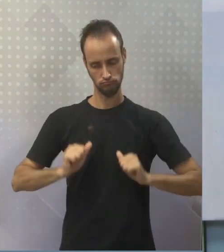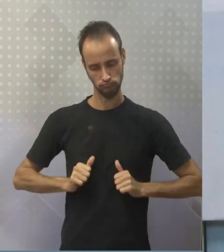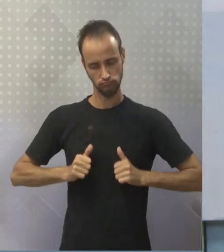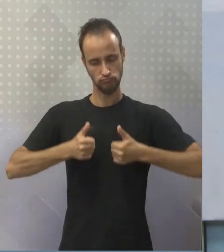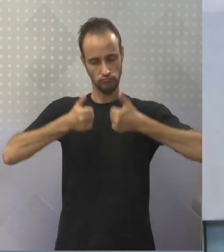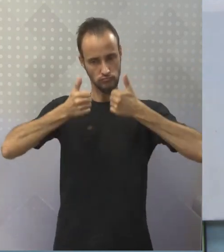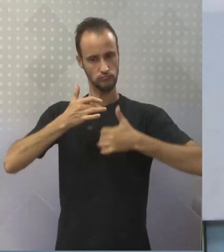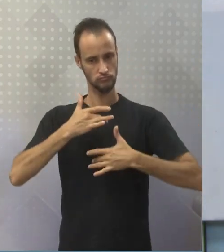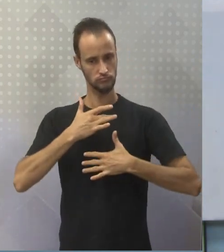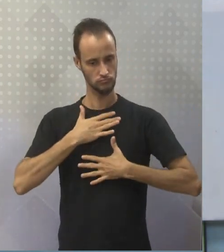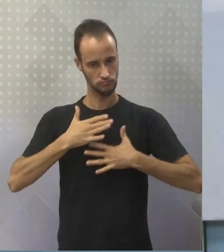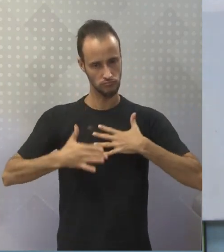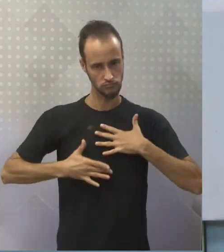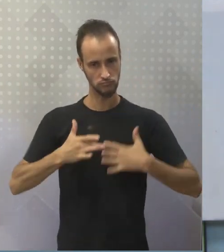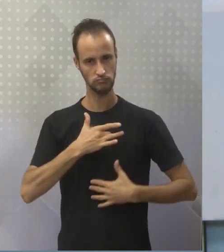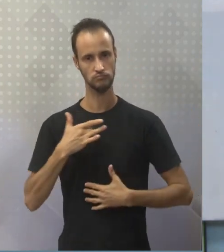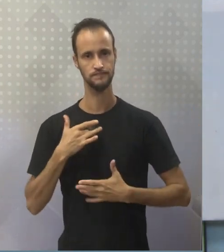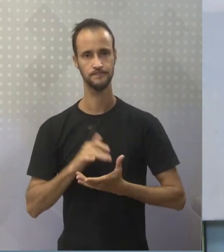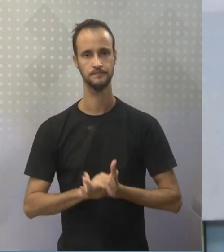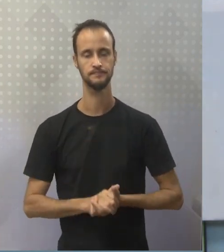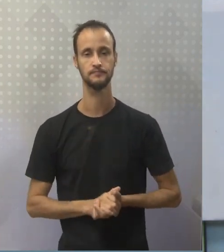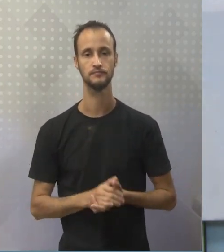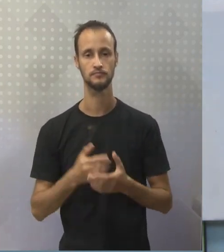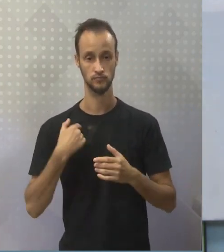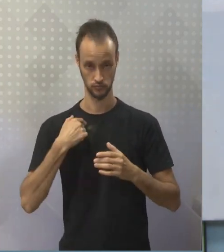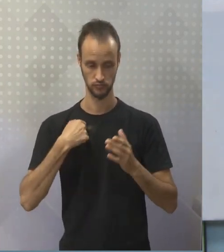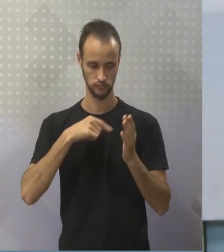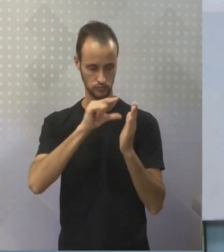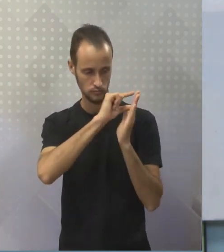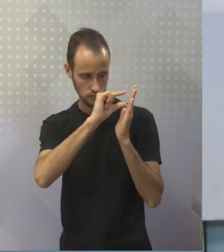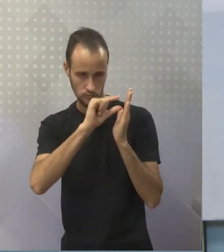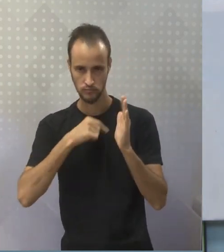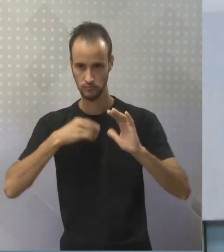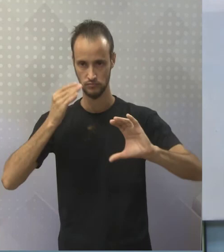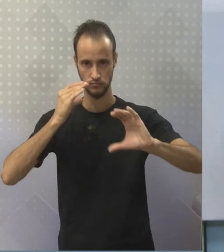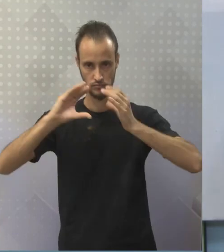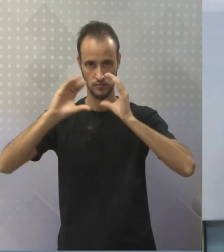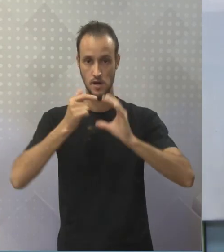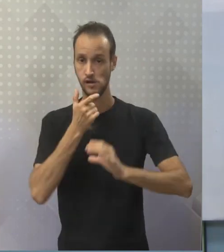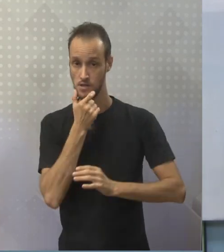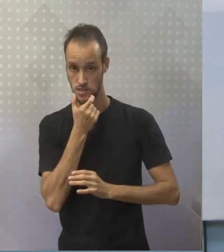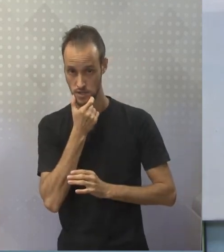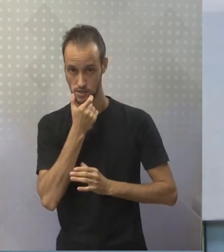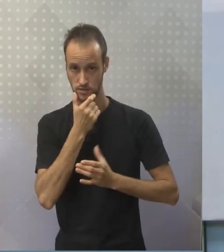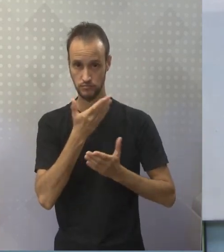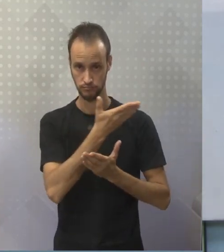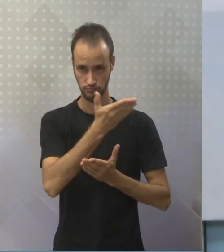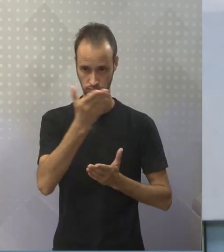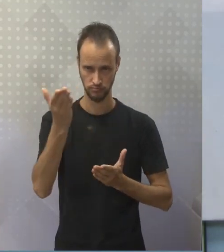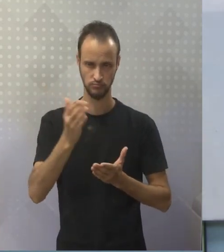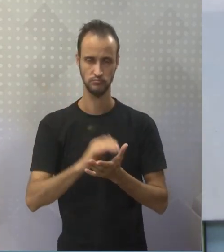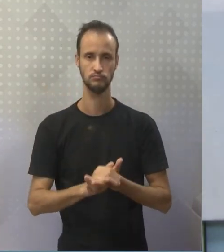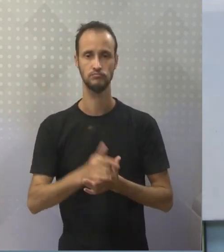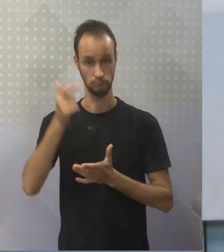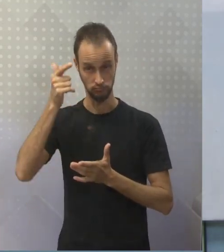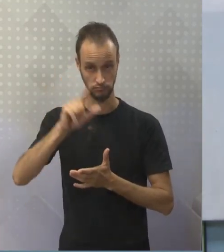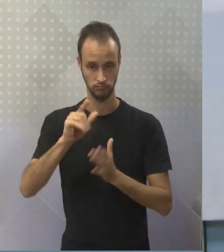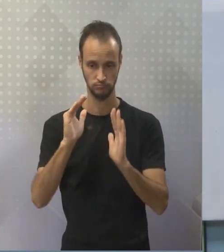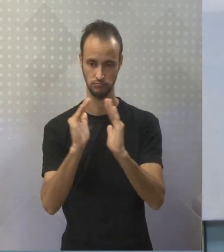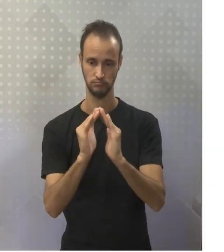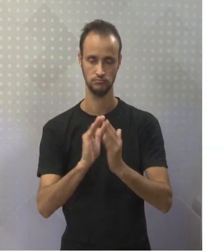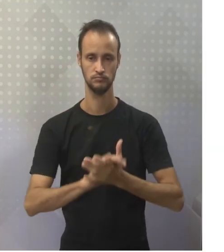ok? Então eu vou cantar só um trechinho aqui da música para ver se vocês cantam conseguem cantar também